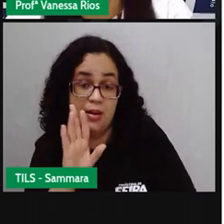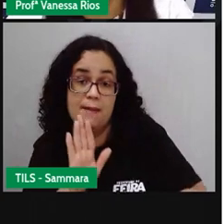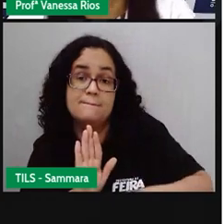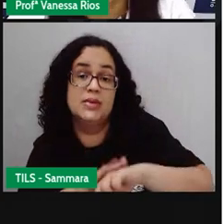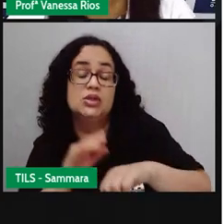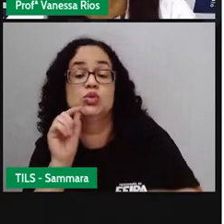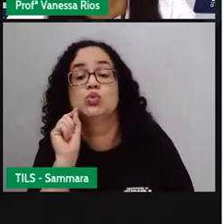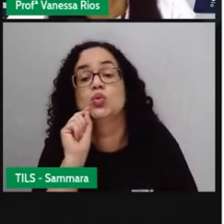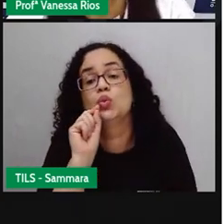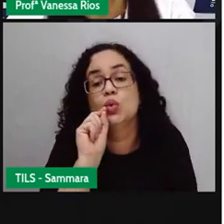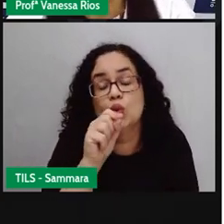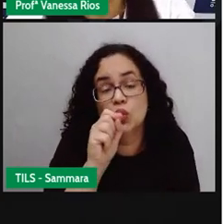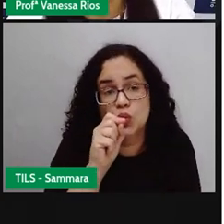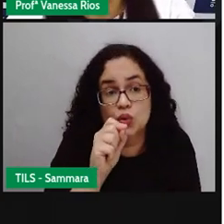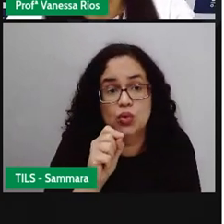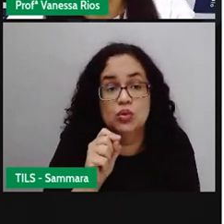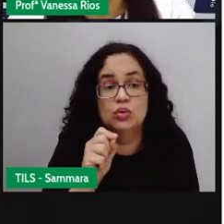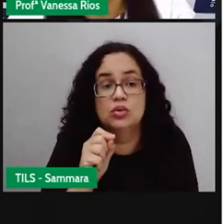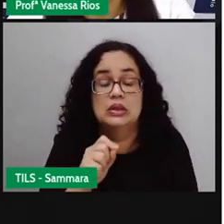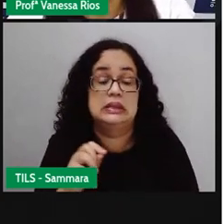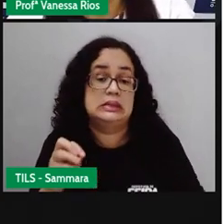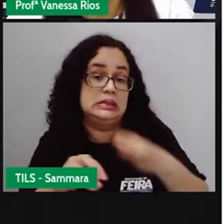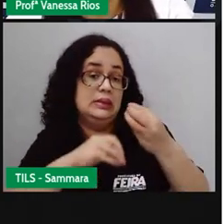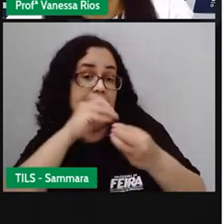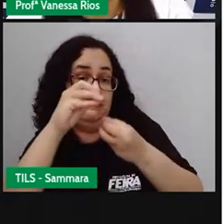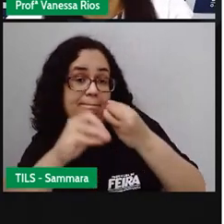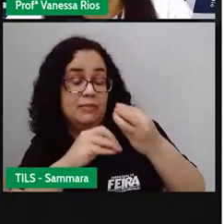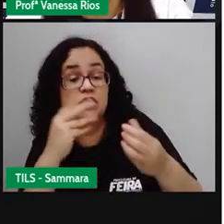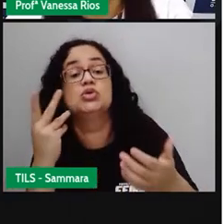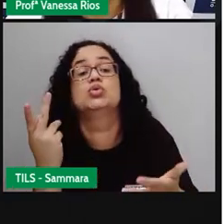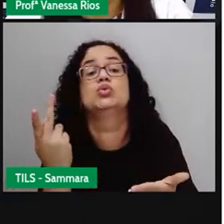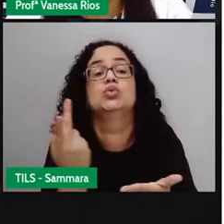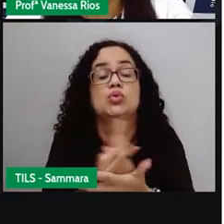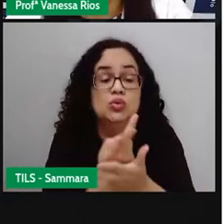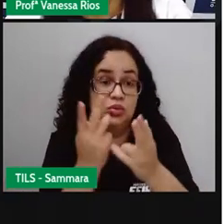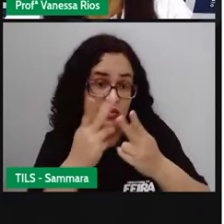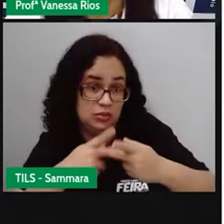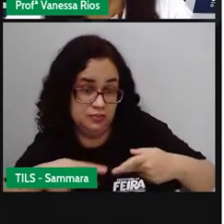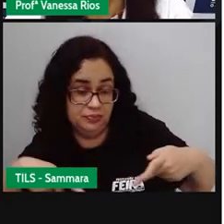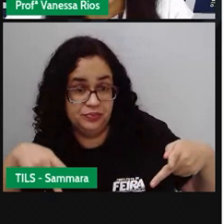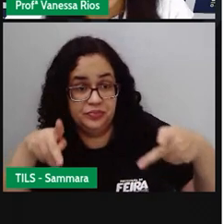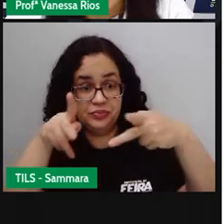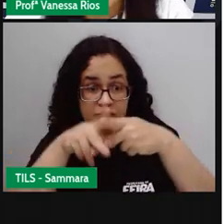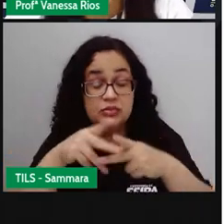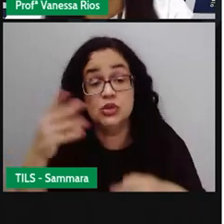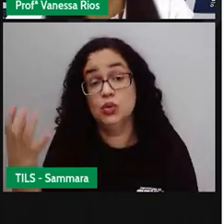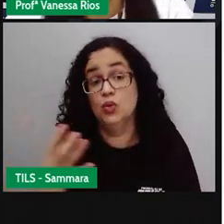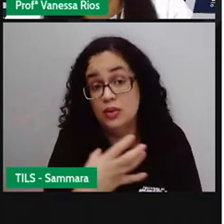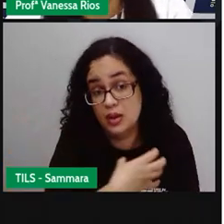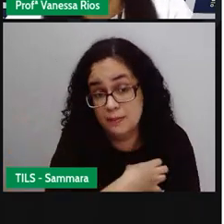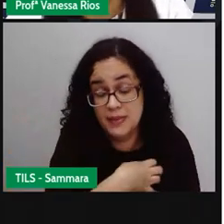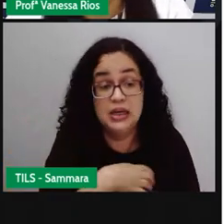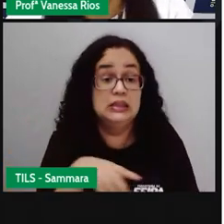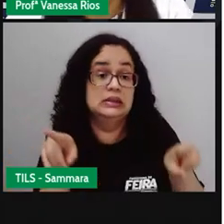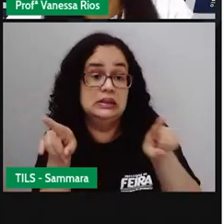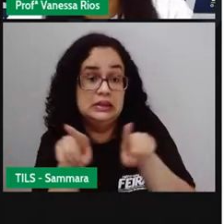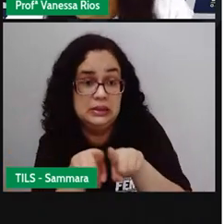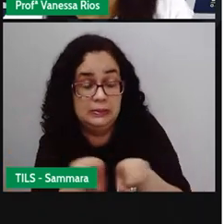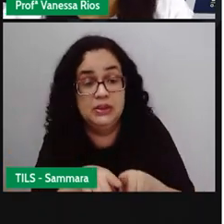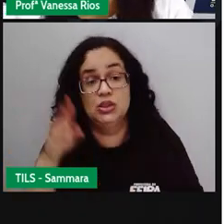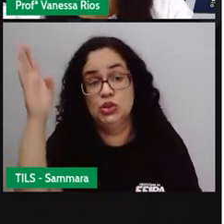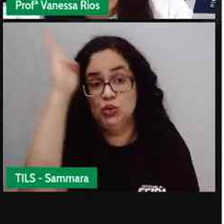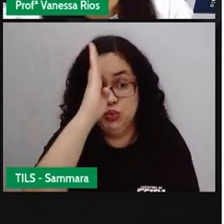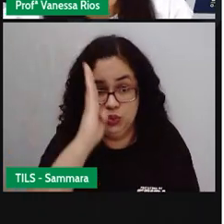para definir os resultados da miscigenação que aconteceu com a população, tanto da Bahia, quanto também do Brasil.